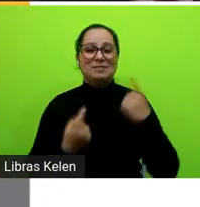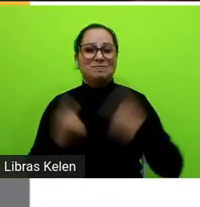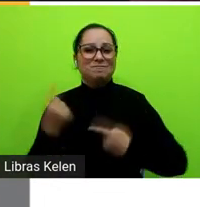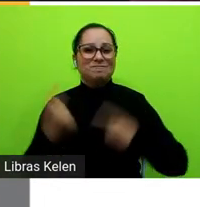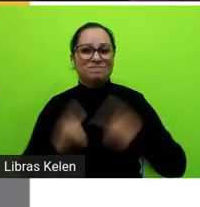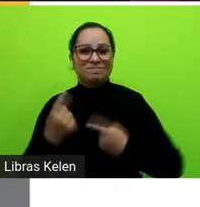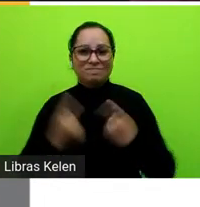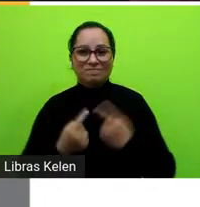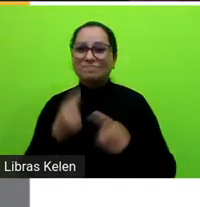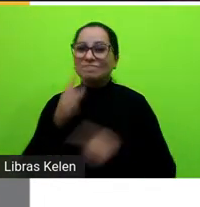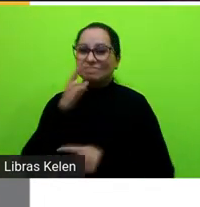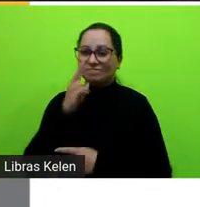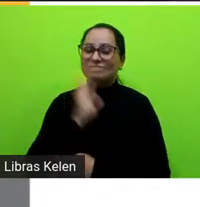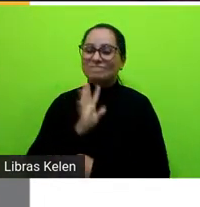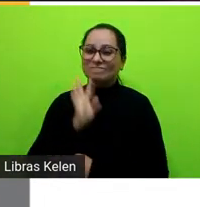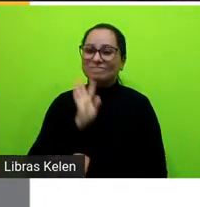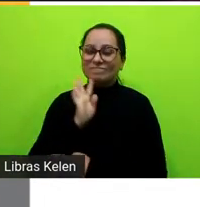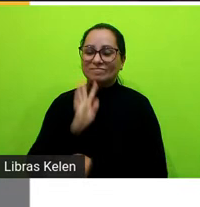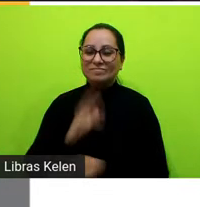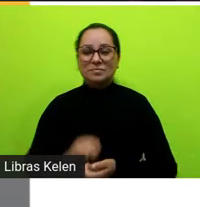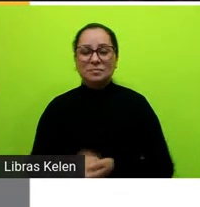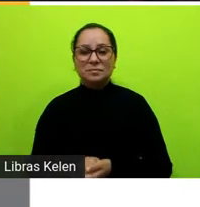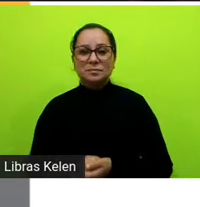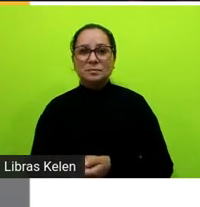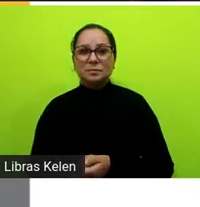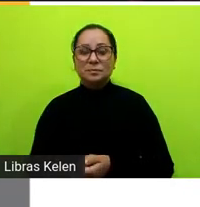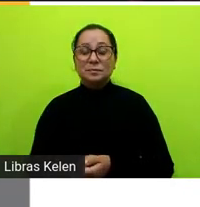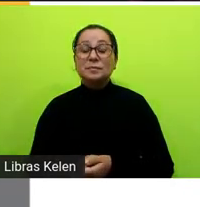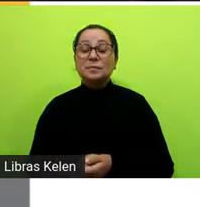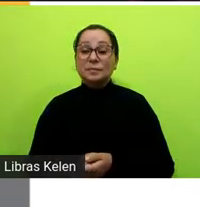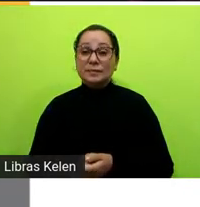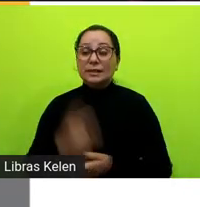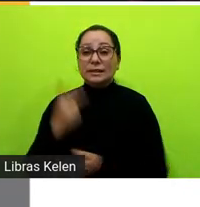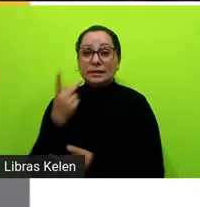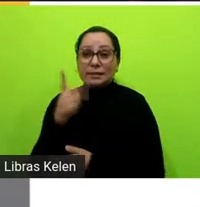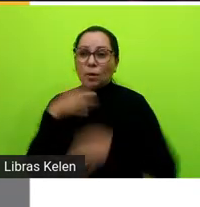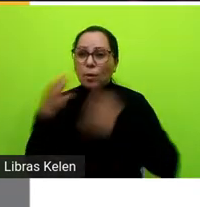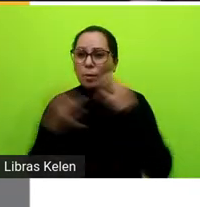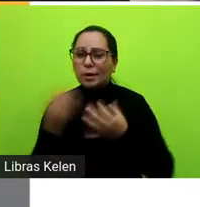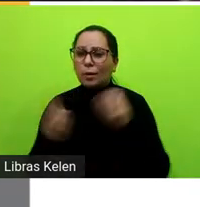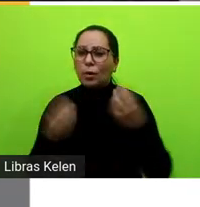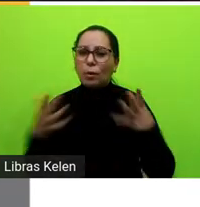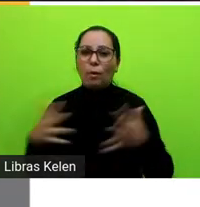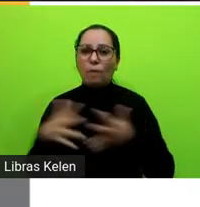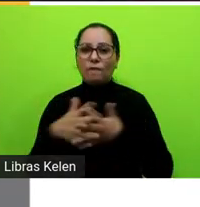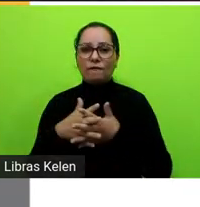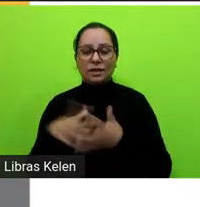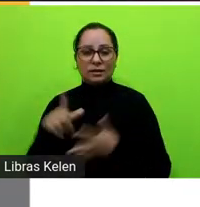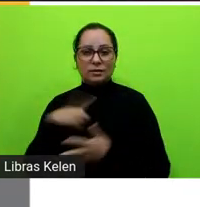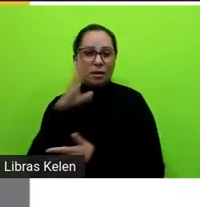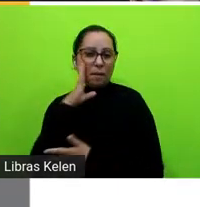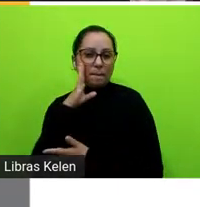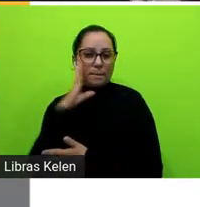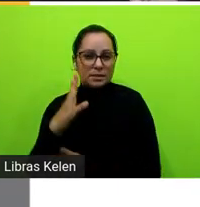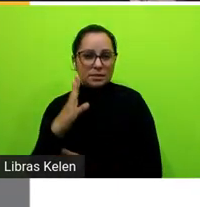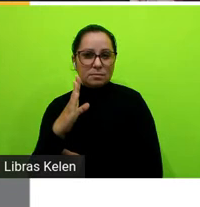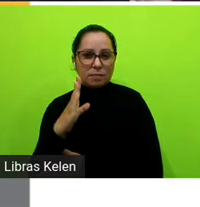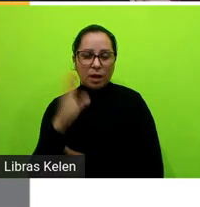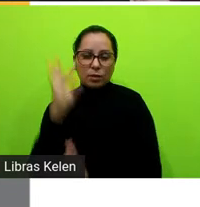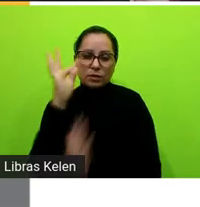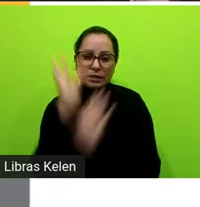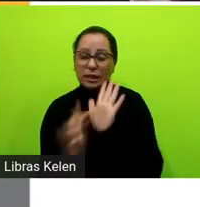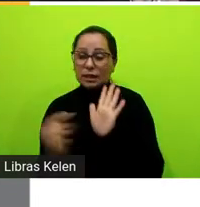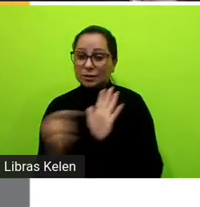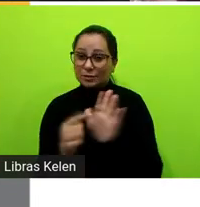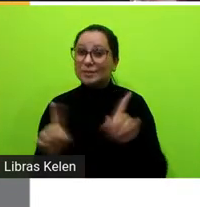situações bem legais em suas palavras qual foi o conflito o principal conflito da narrativa porque esse também é uma